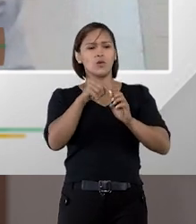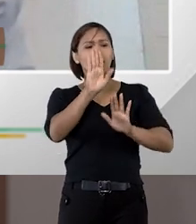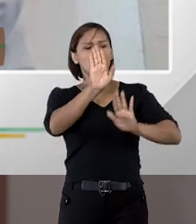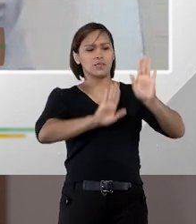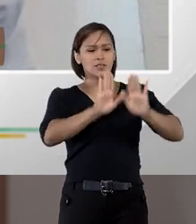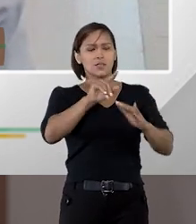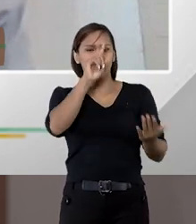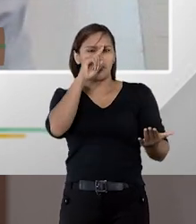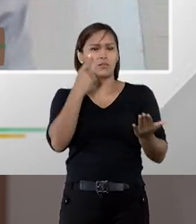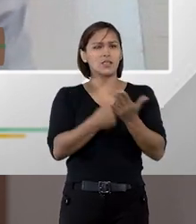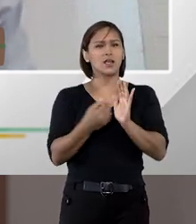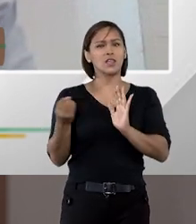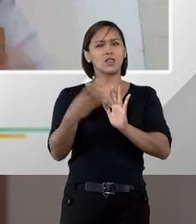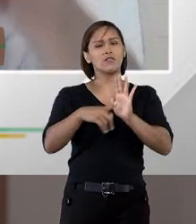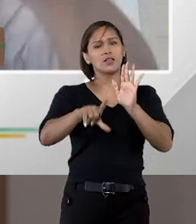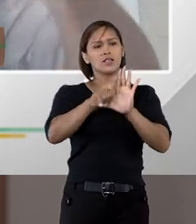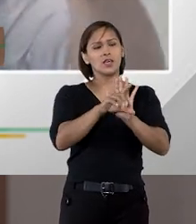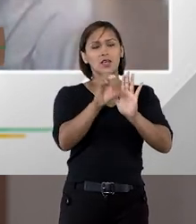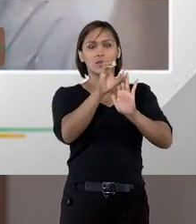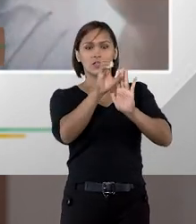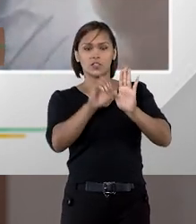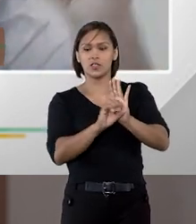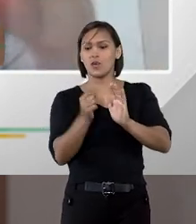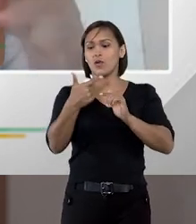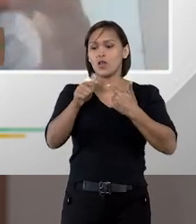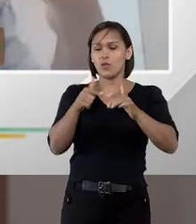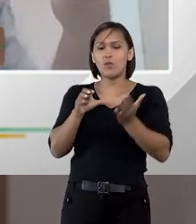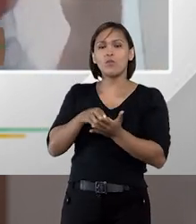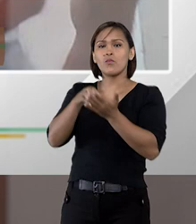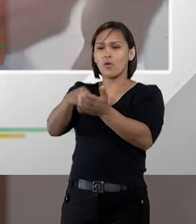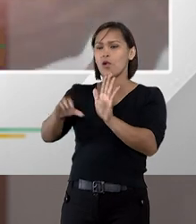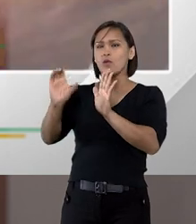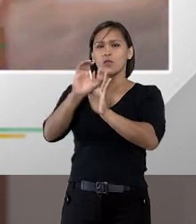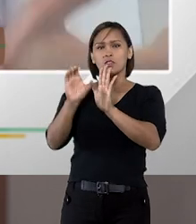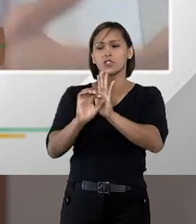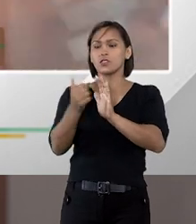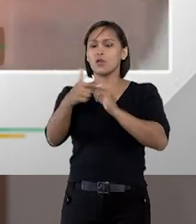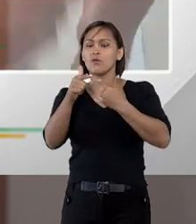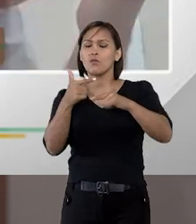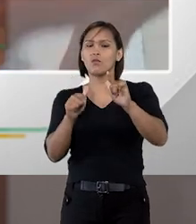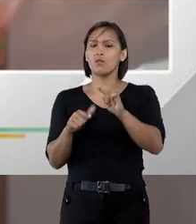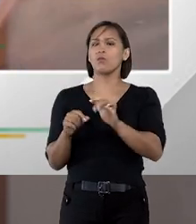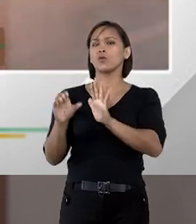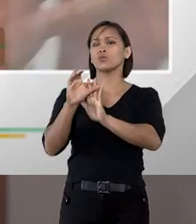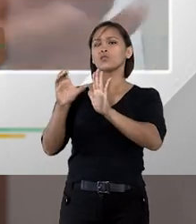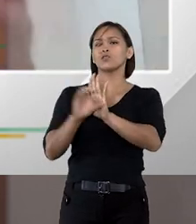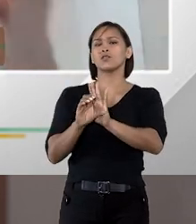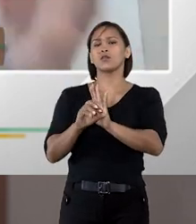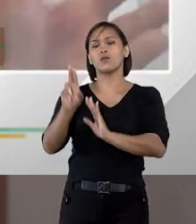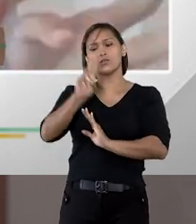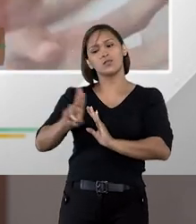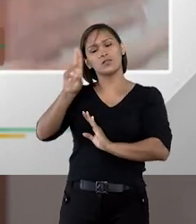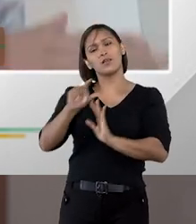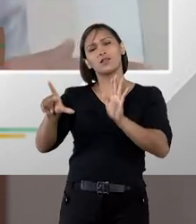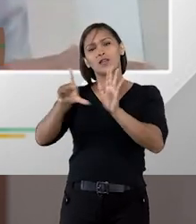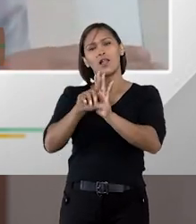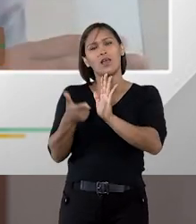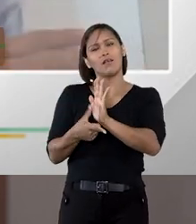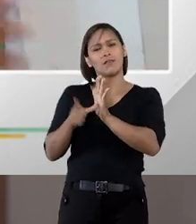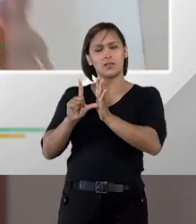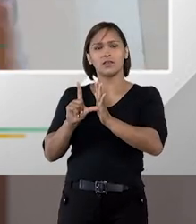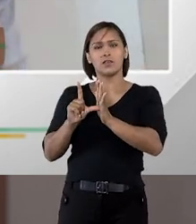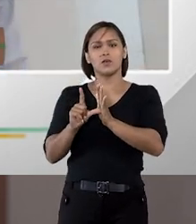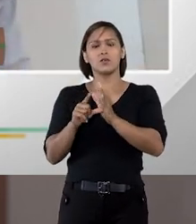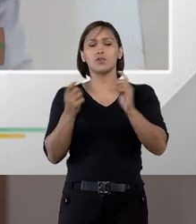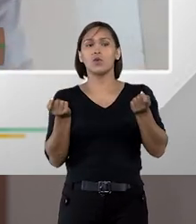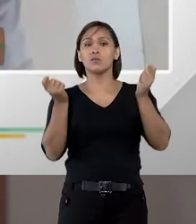um edital de listação aplicando a nova lei, mais adiante o mesmo órgão publica um novo edital já utilizando a legislação